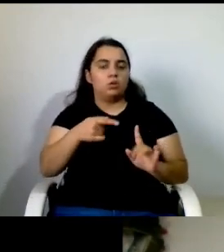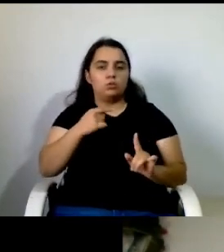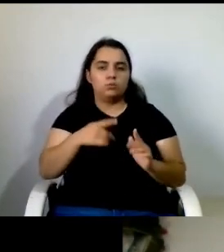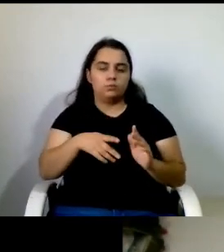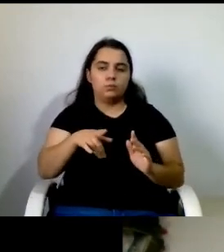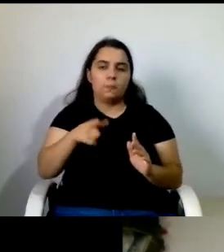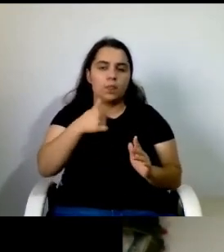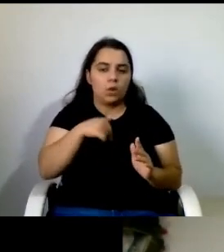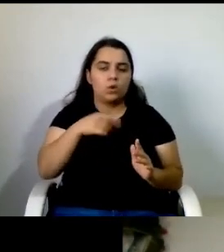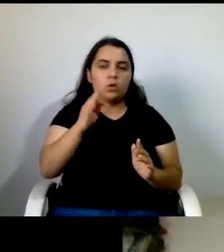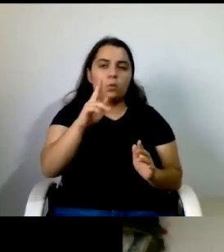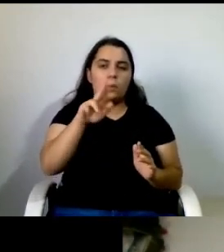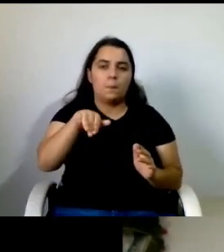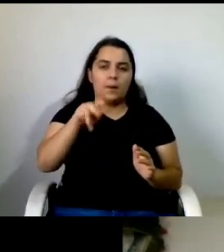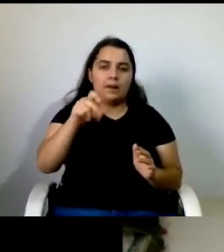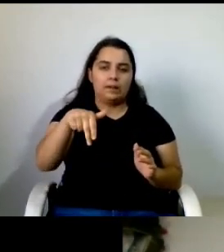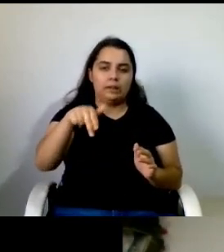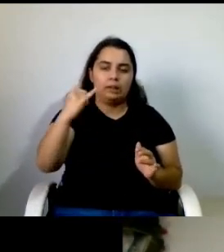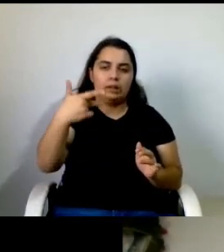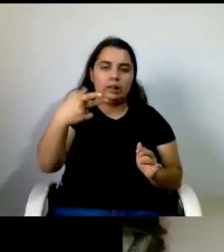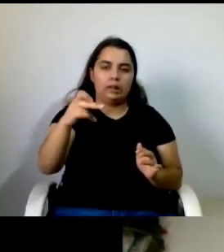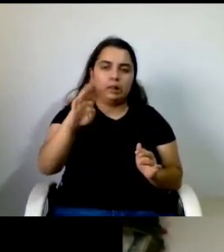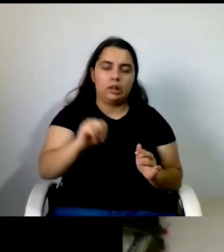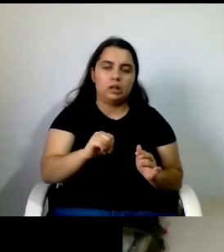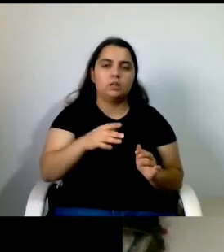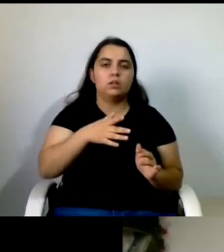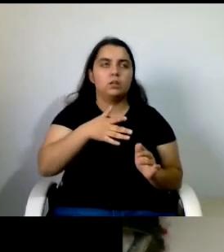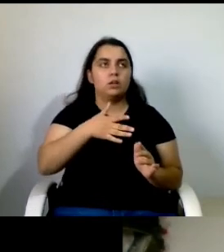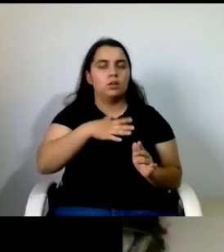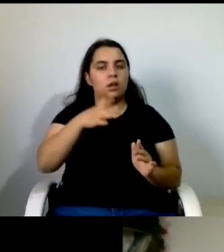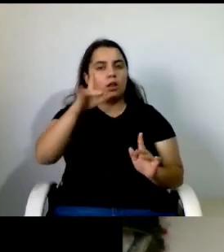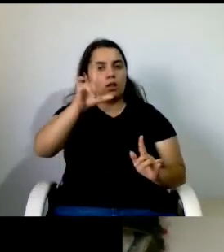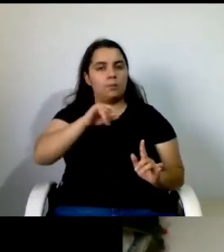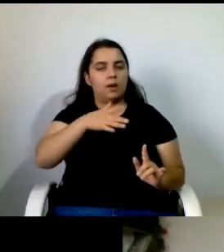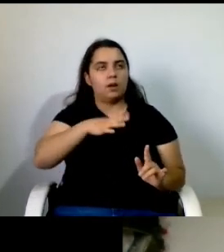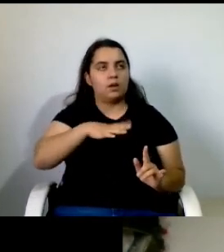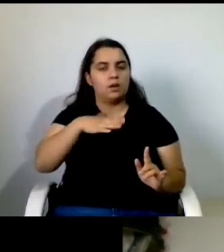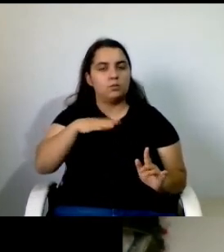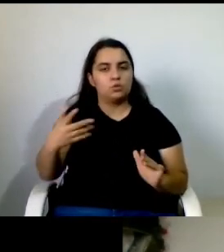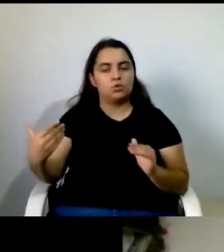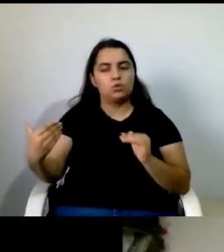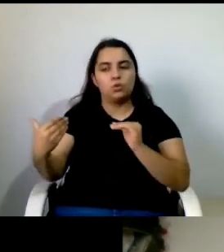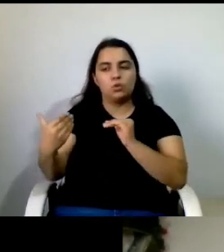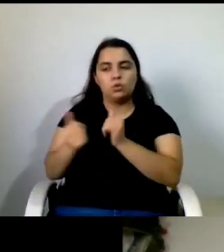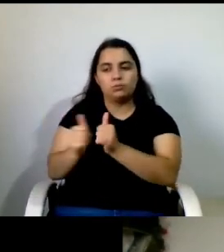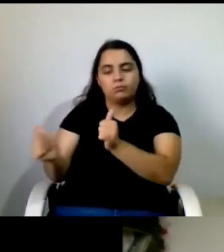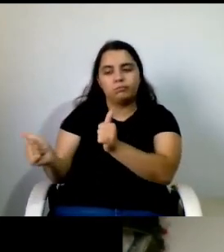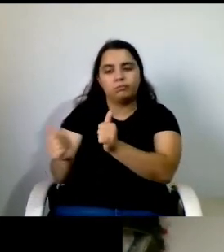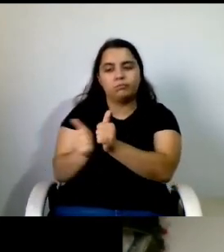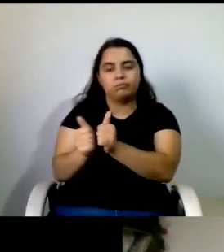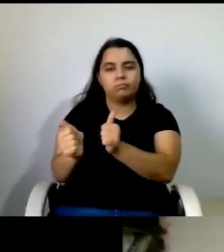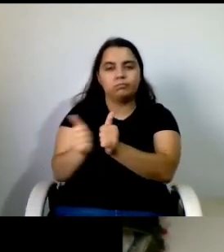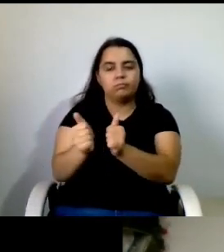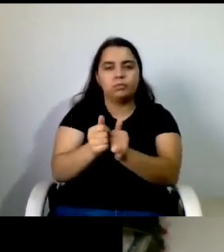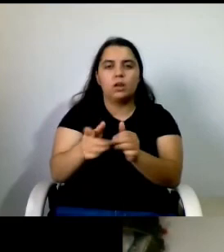também procuramos todas as nossas filiadas têm essas respostas e procuram ser parceiras não só a nível da intervenção precoce na educação